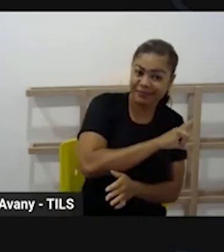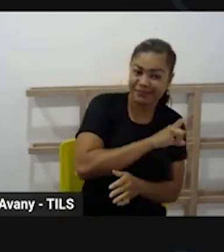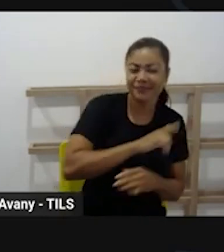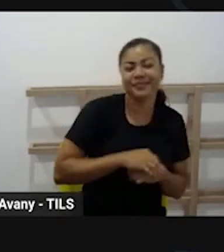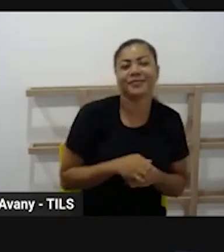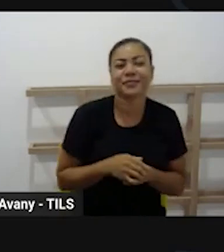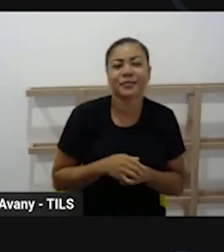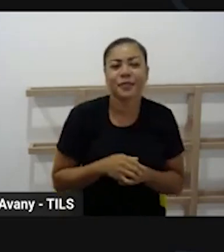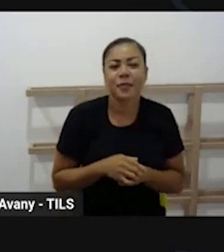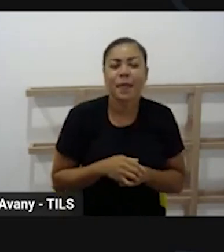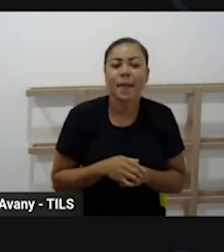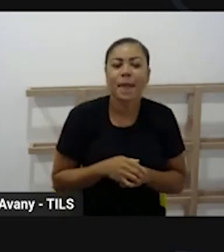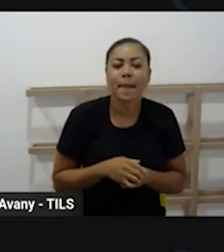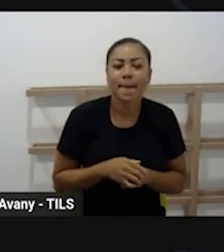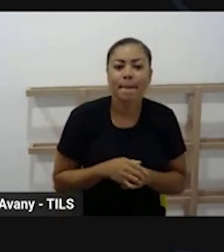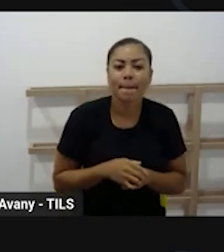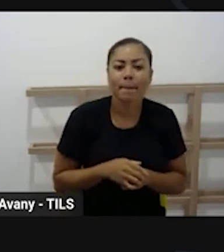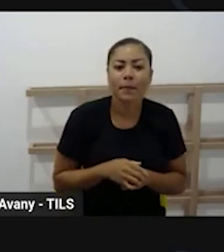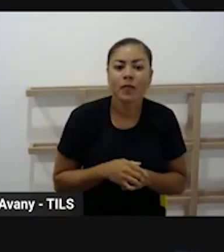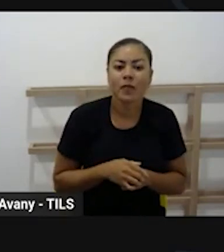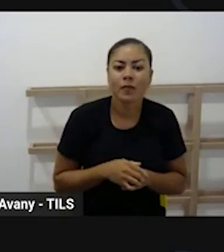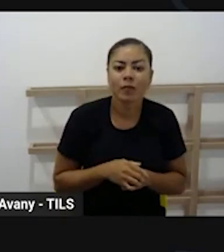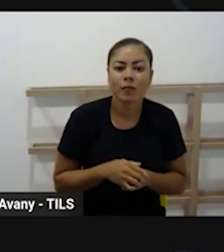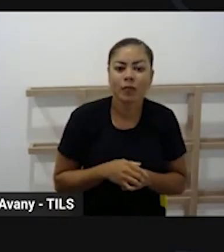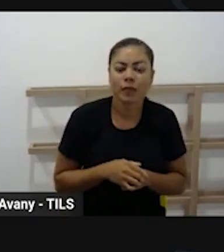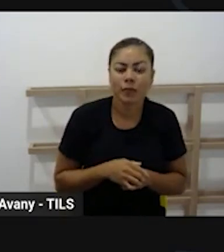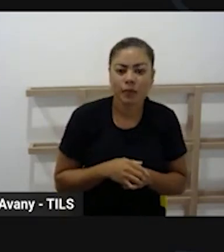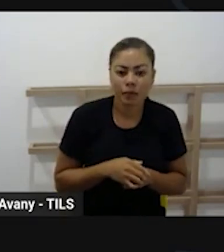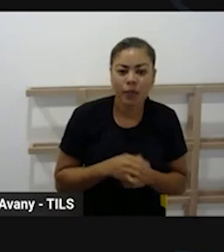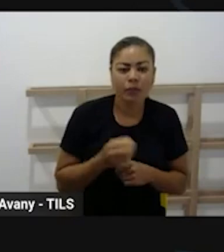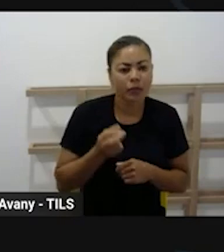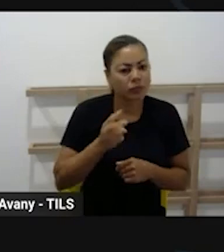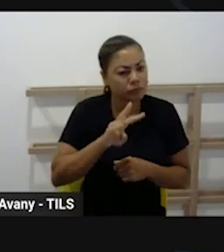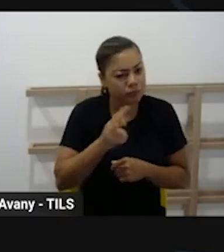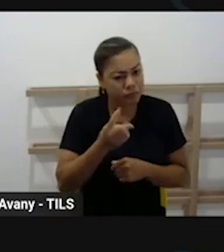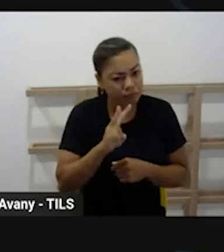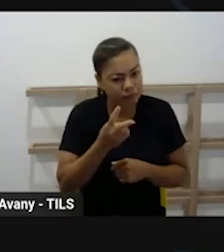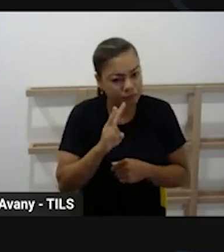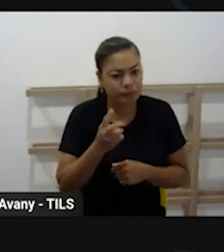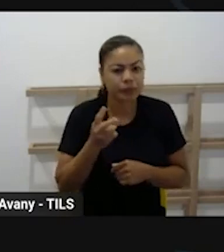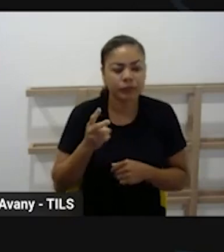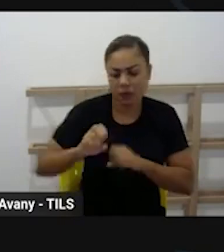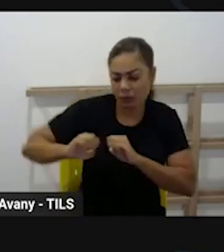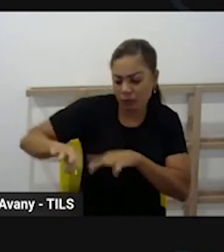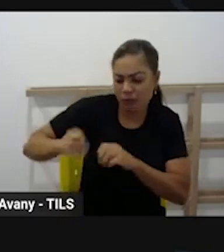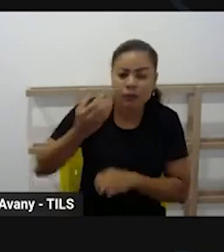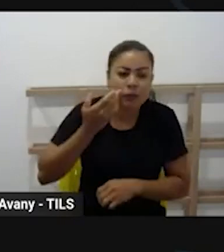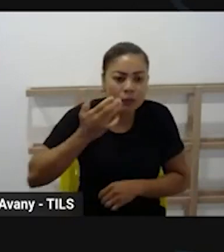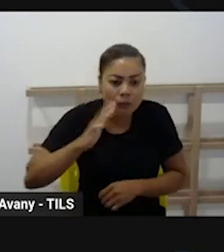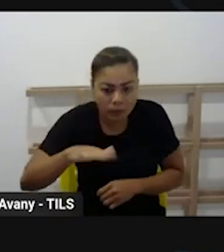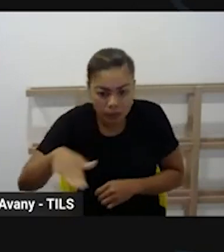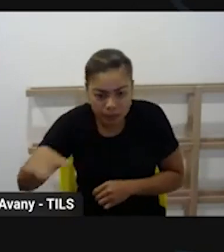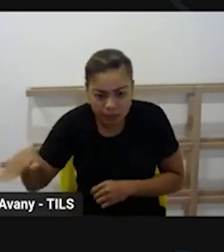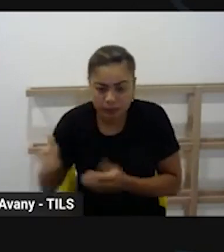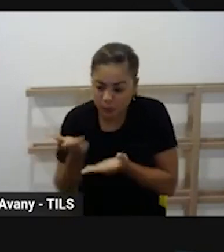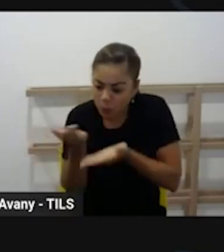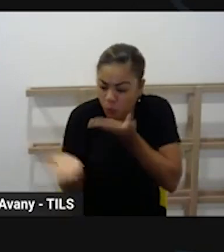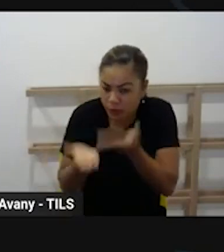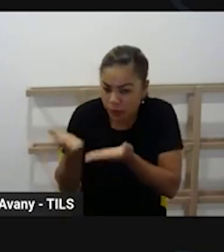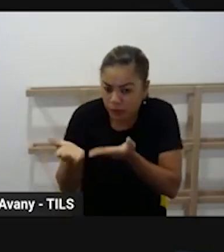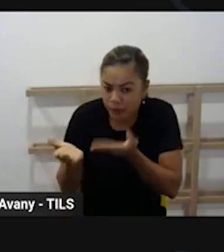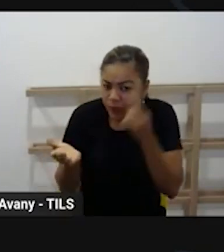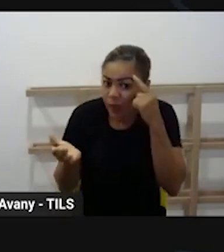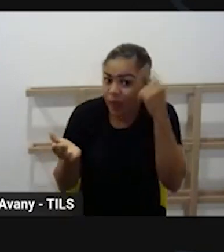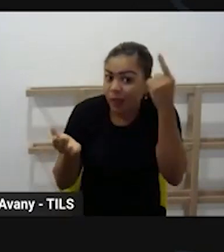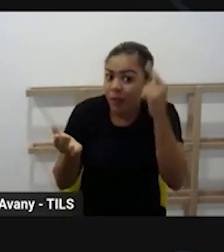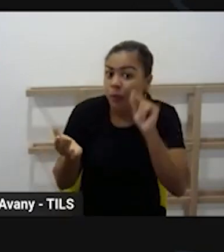concepção, quando eu trago essa dupla função que a educação infantil tem de educar e cuidar, a gente também não